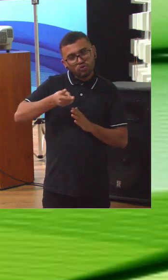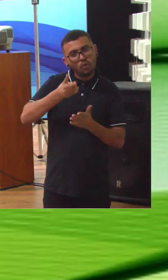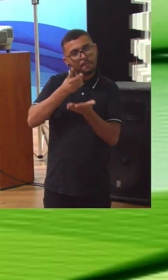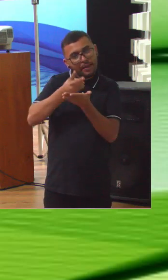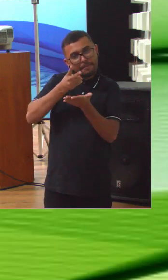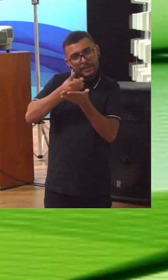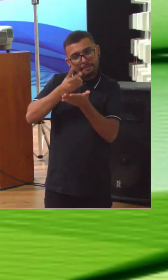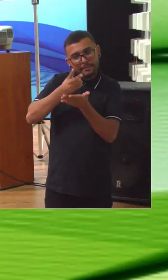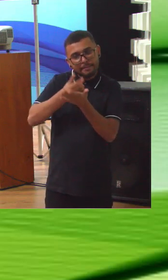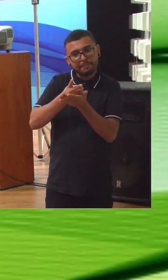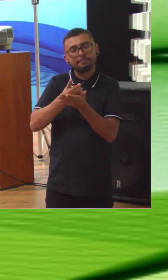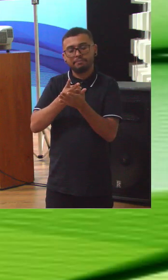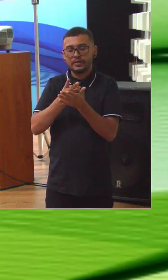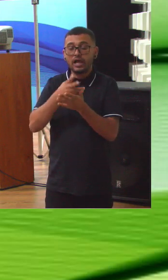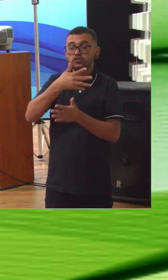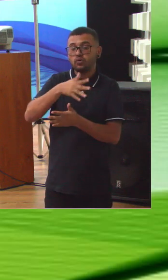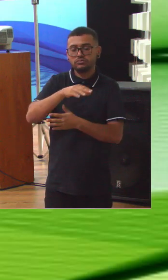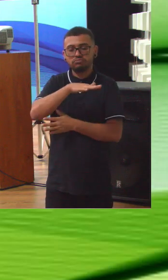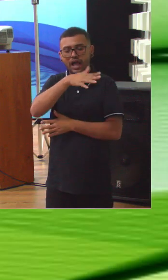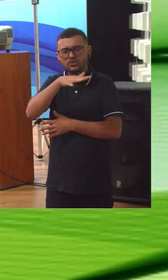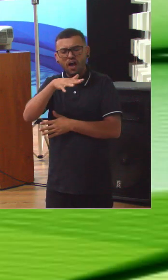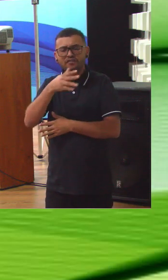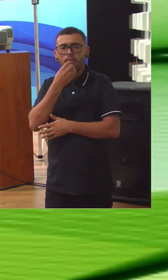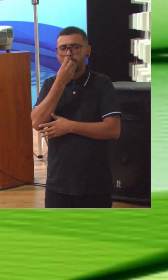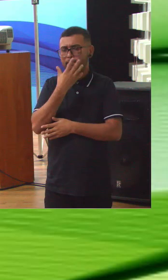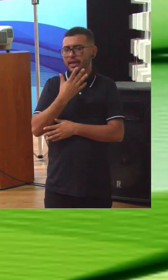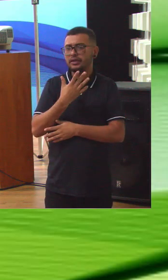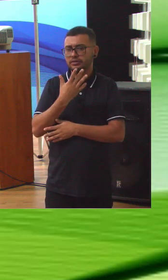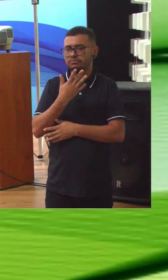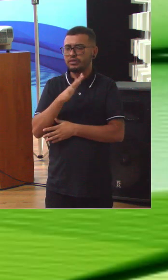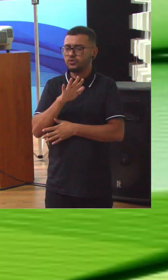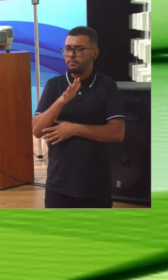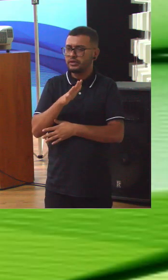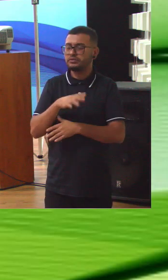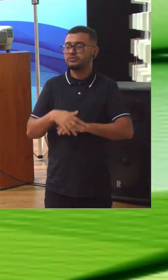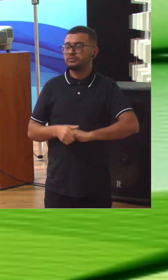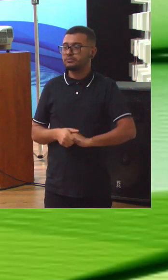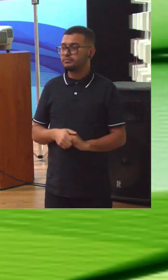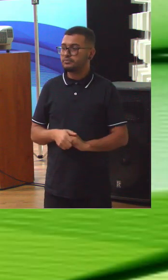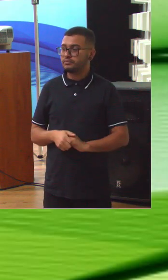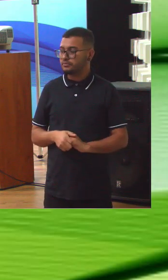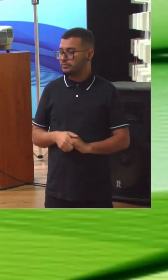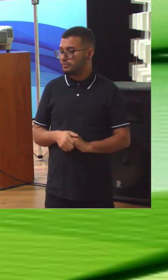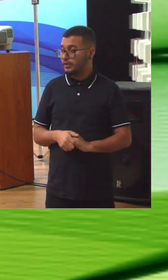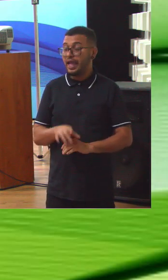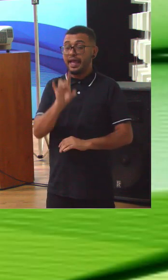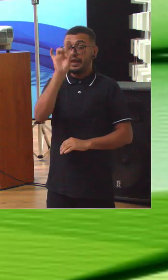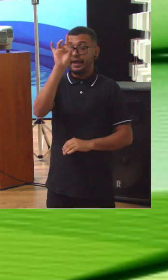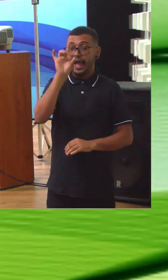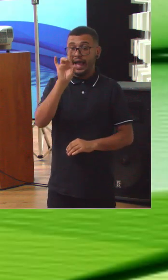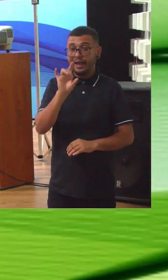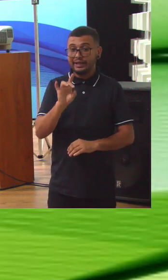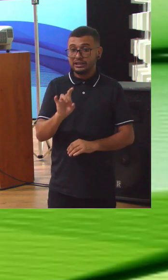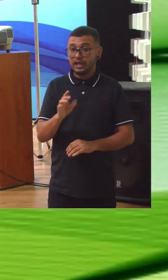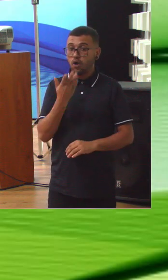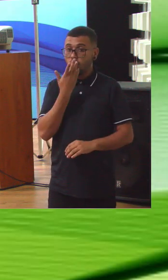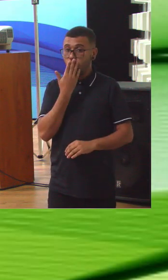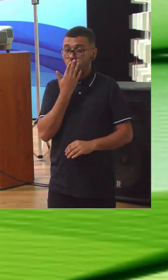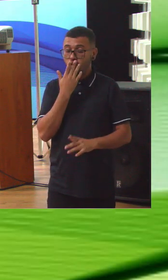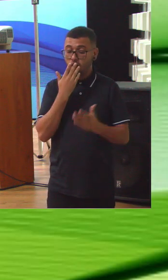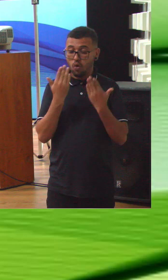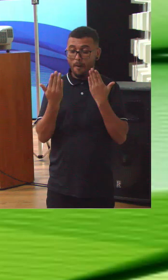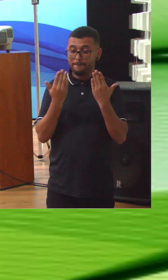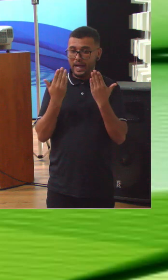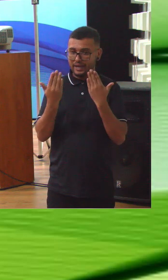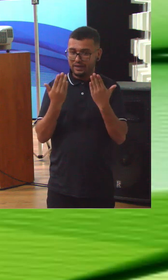também estão razoavelmente bem. Aí nós mostramos aqui cada uma delas como é que estava agora comparado